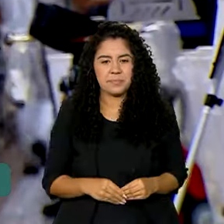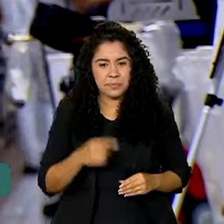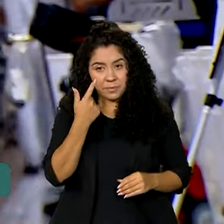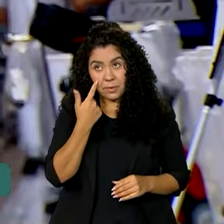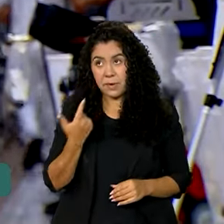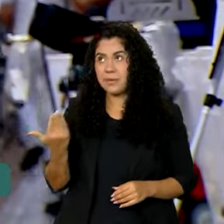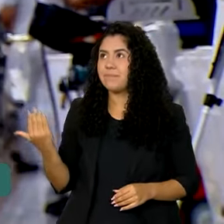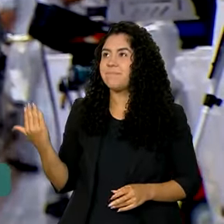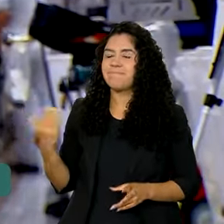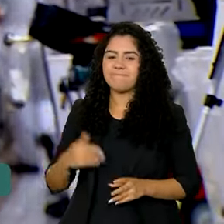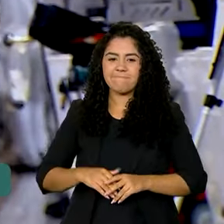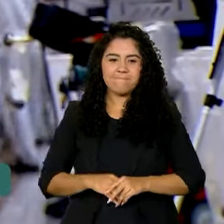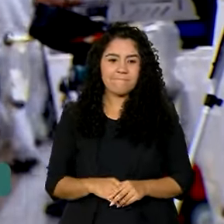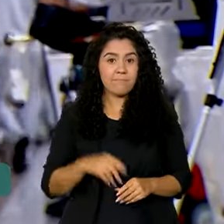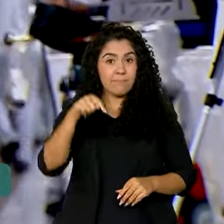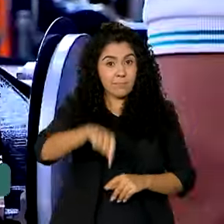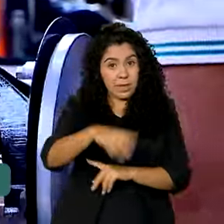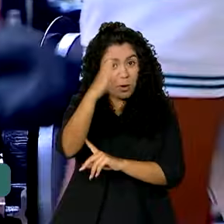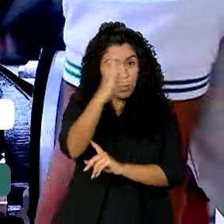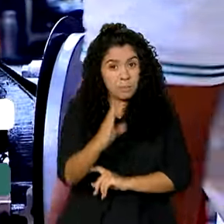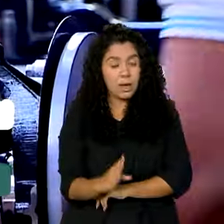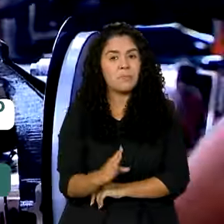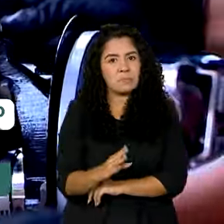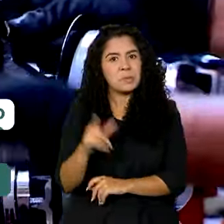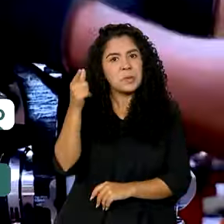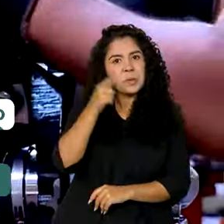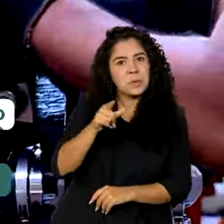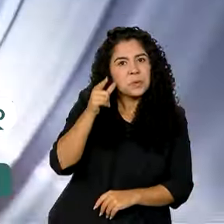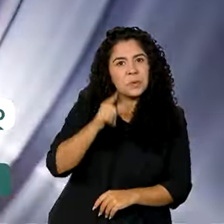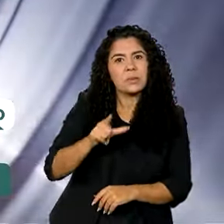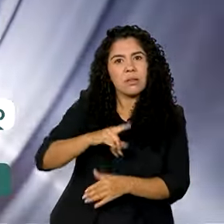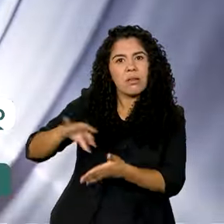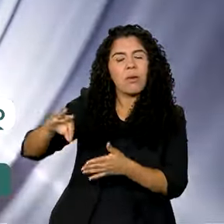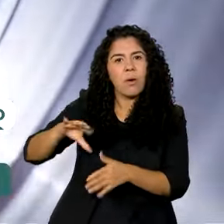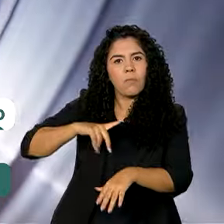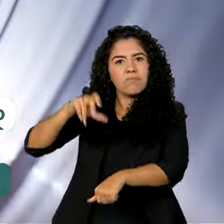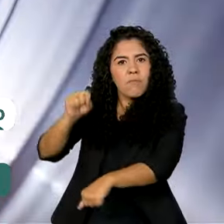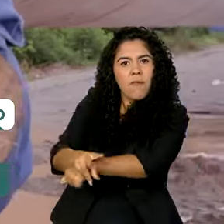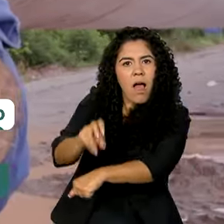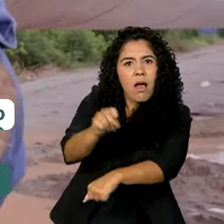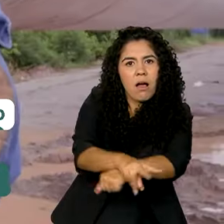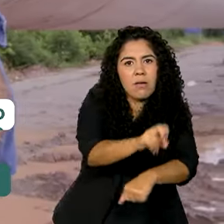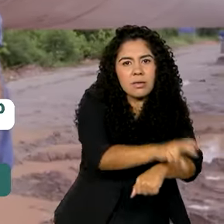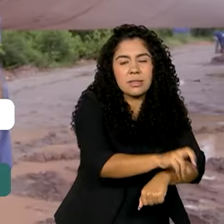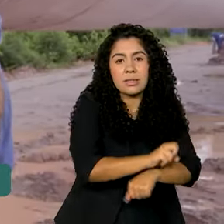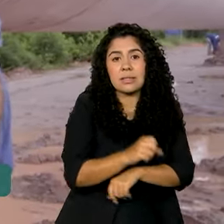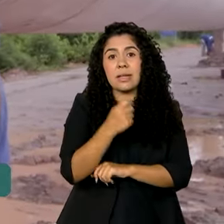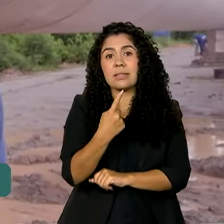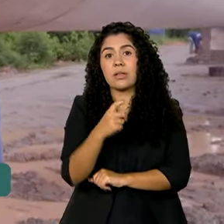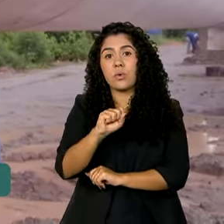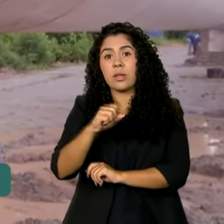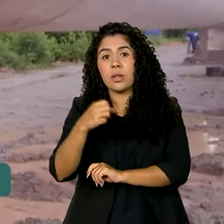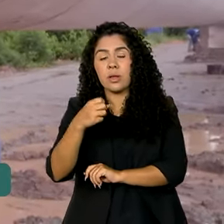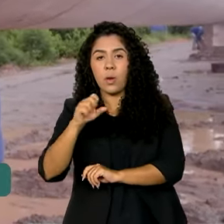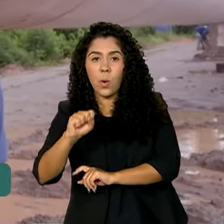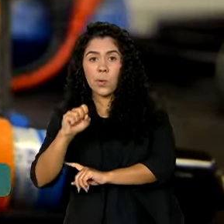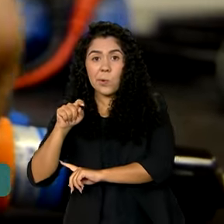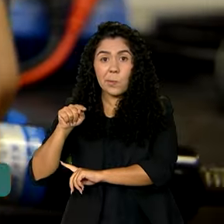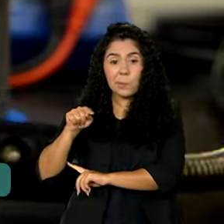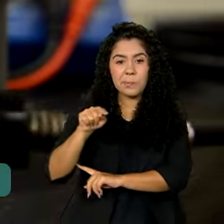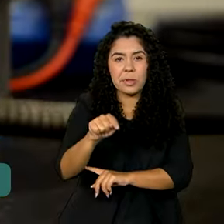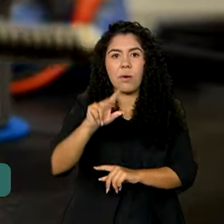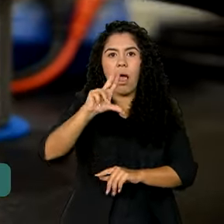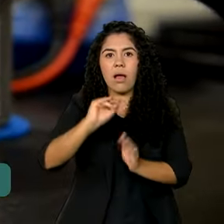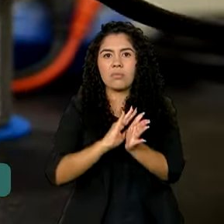O Brasil criou mais de 188 mil empregos com carteira de trabalho assinada em julho deste ano.